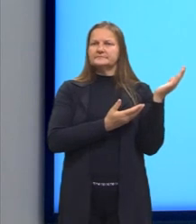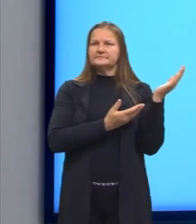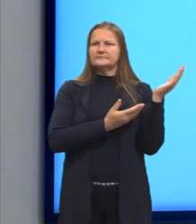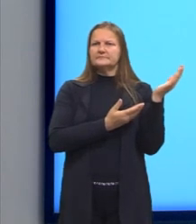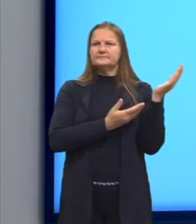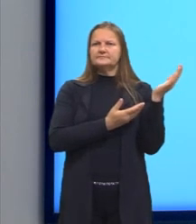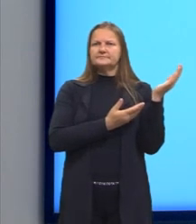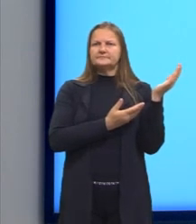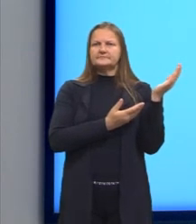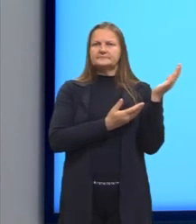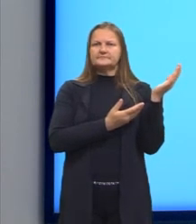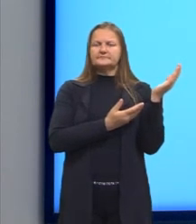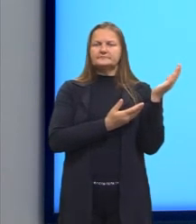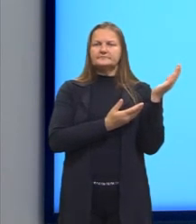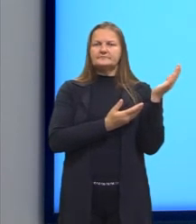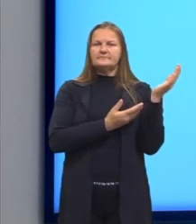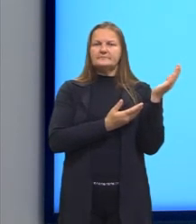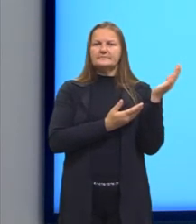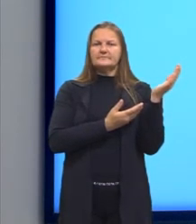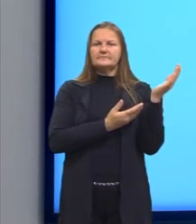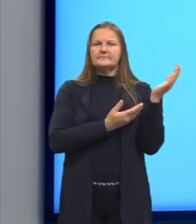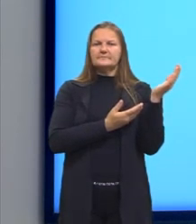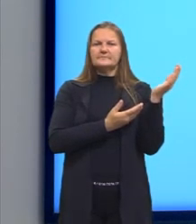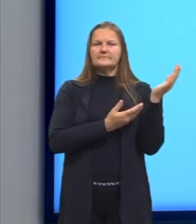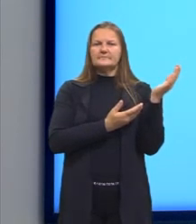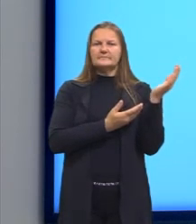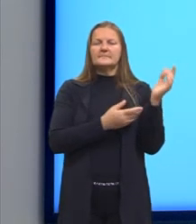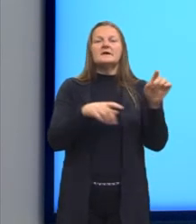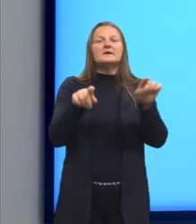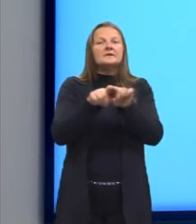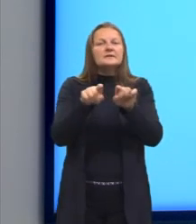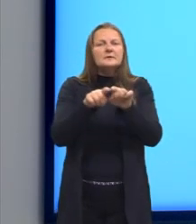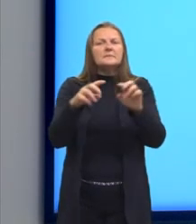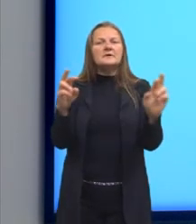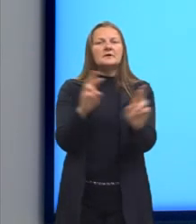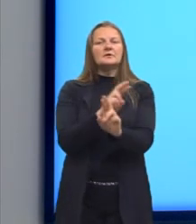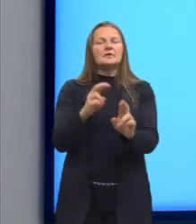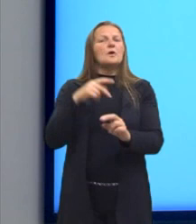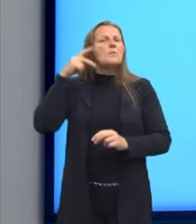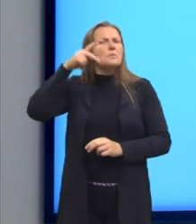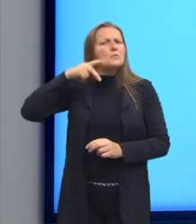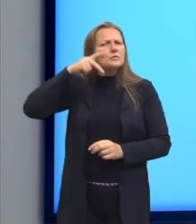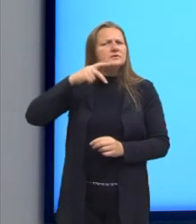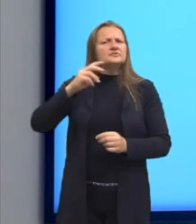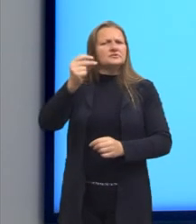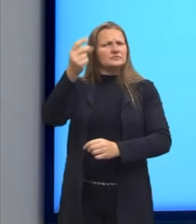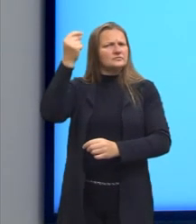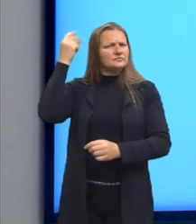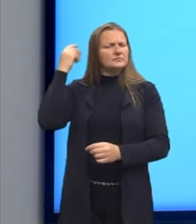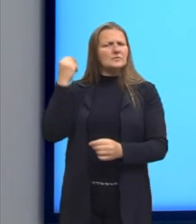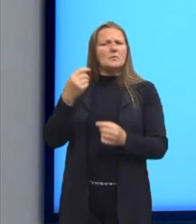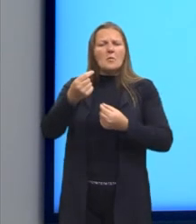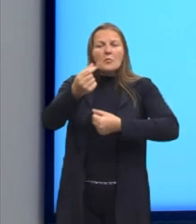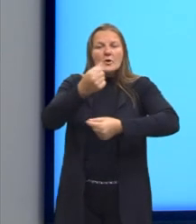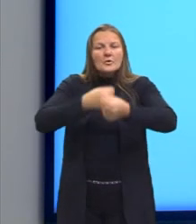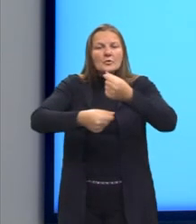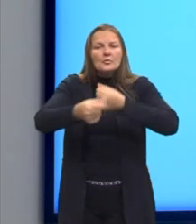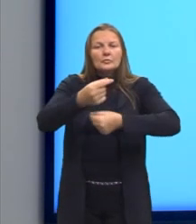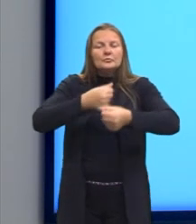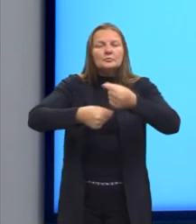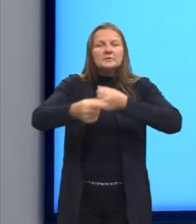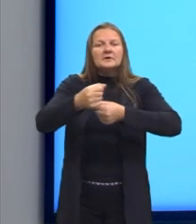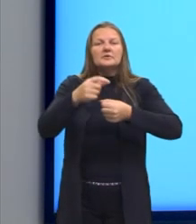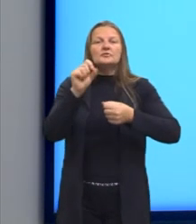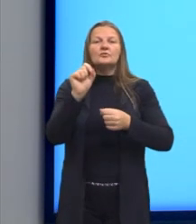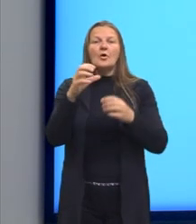começa a ficar um pouquinho mais relacionado com a política da época, com a situação econômica, não apenas de